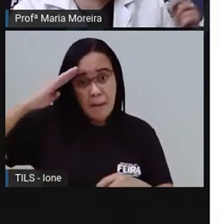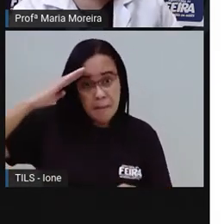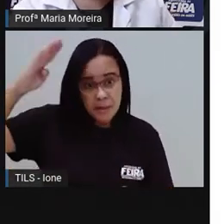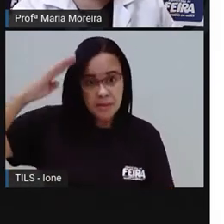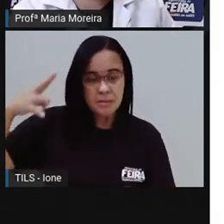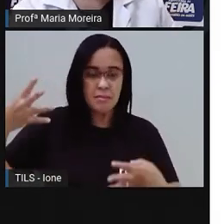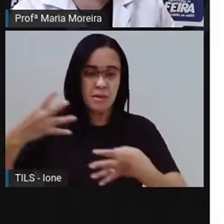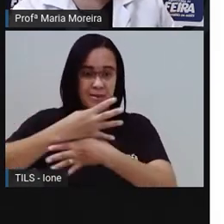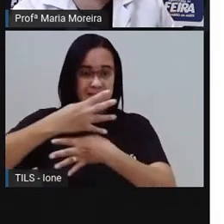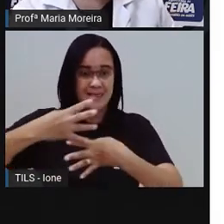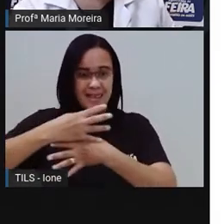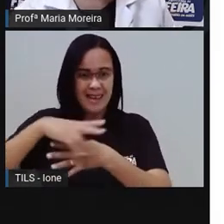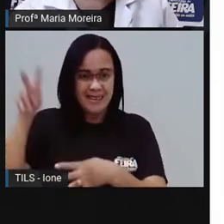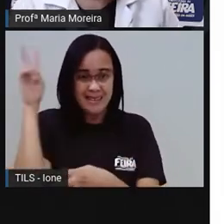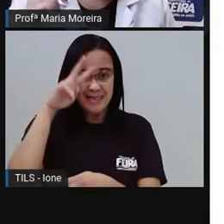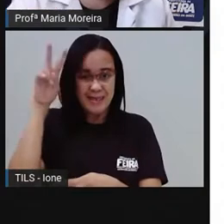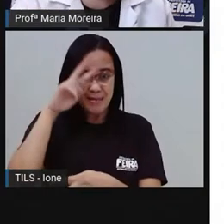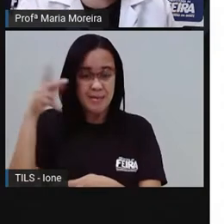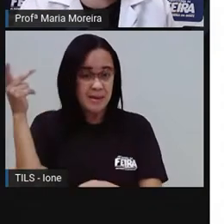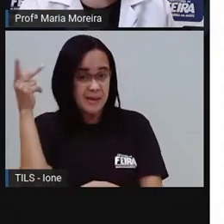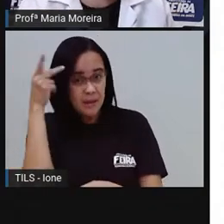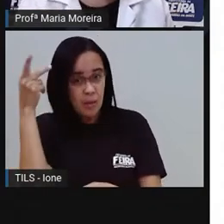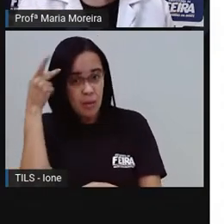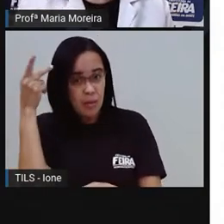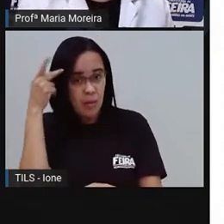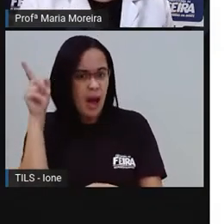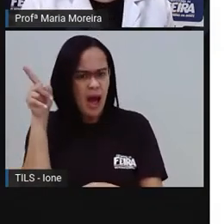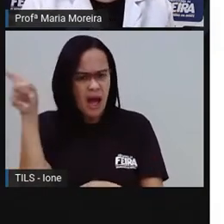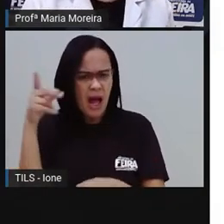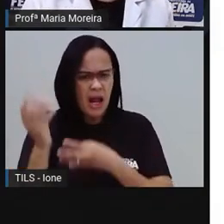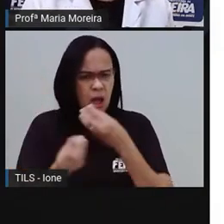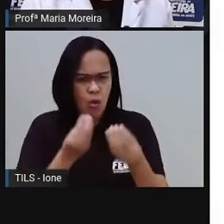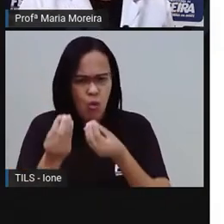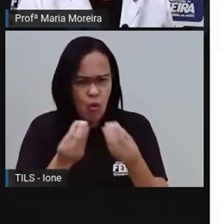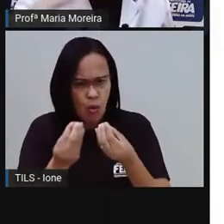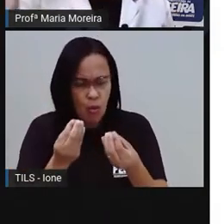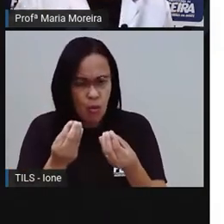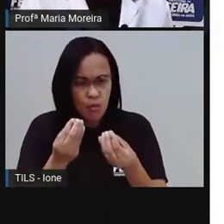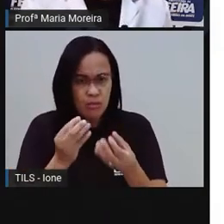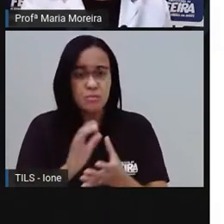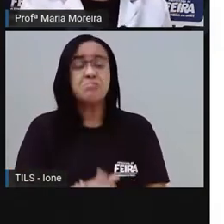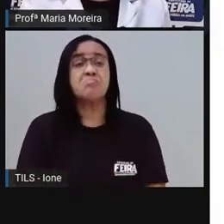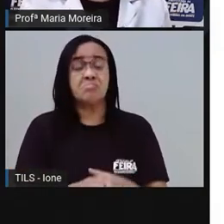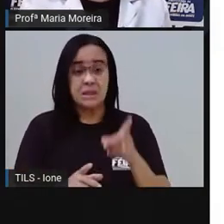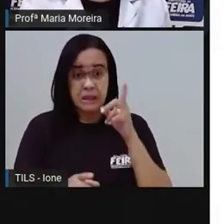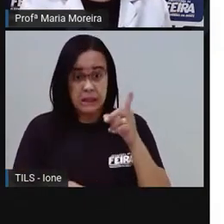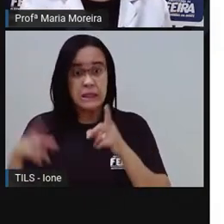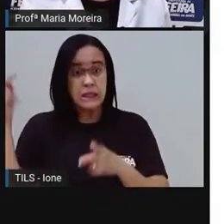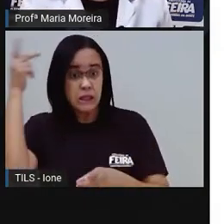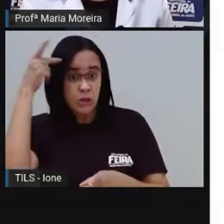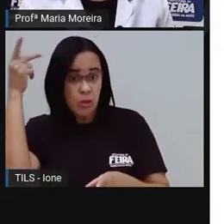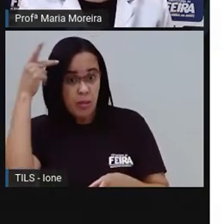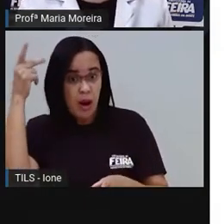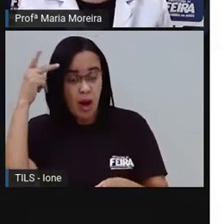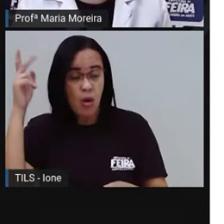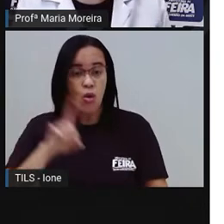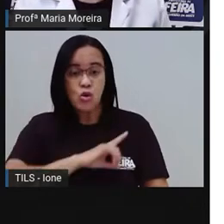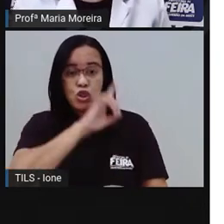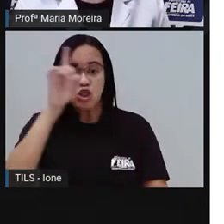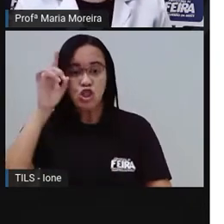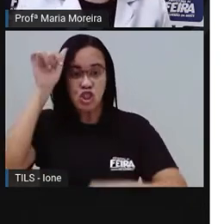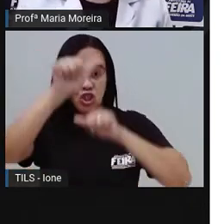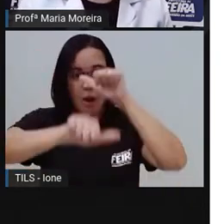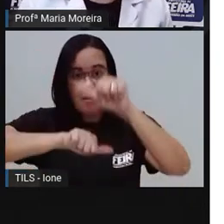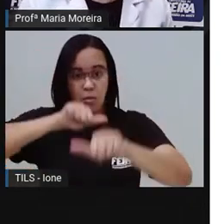tivemos uma aula que a Pró falou sobre isso, a Pró trouxe pra vocês, que o dia virou noite em São Paulo, pela quantidade de